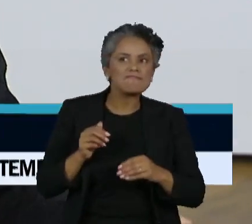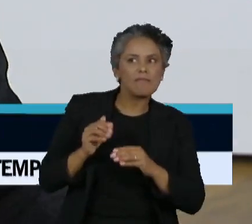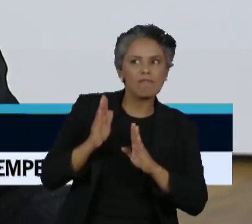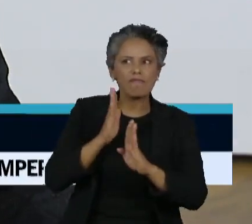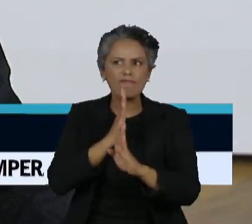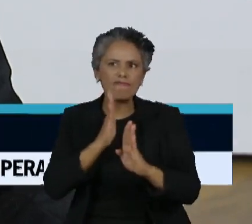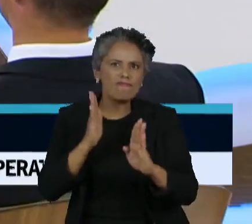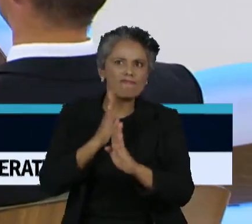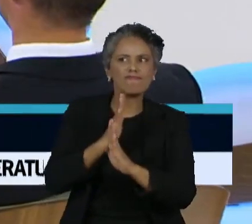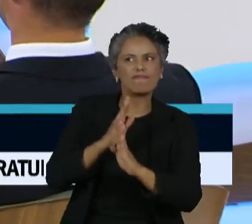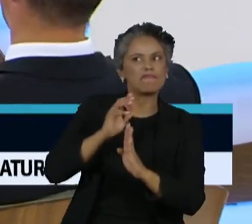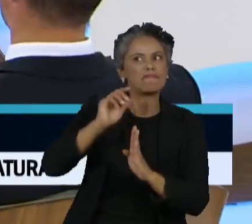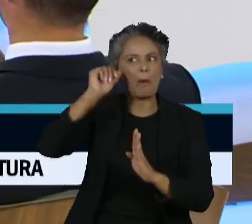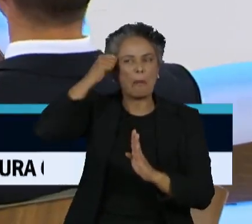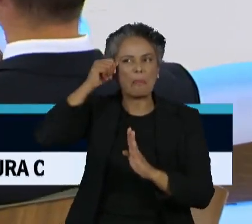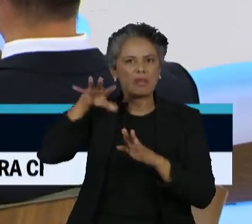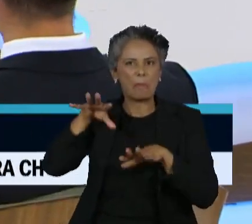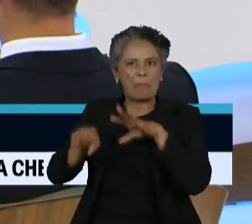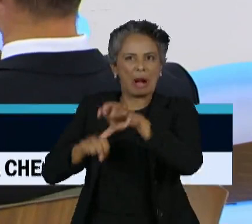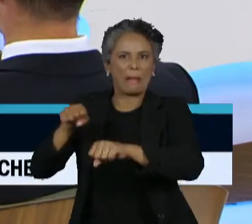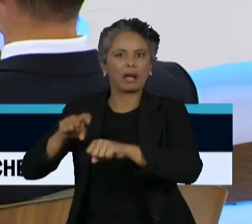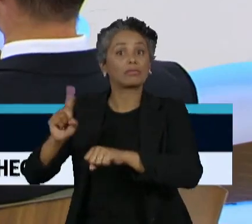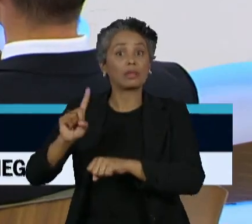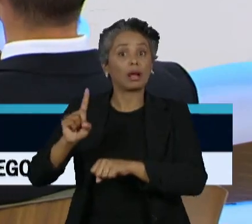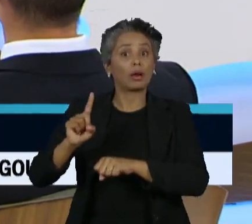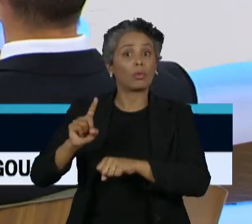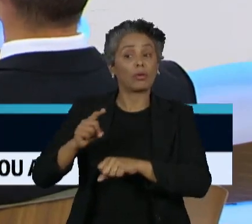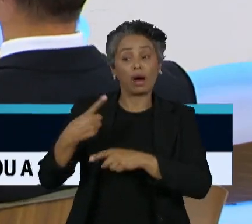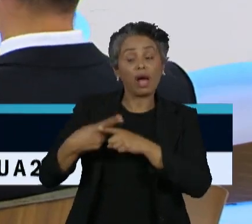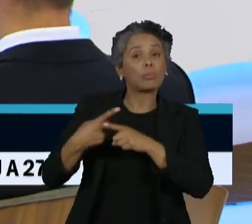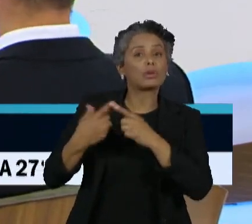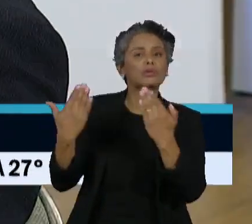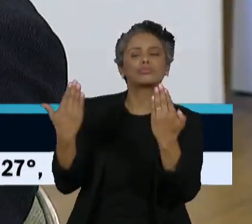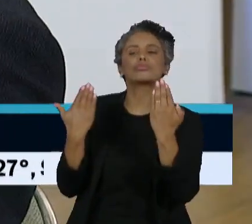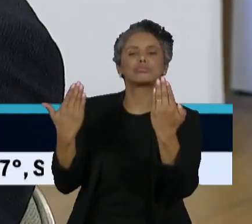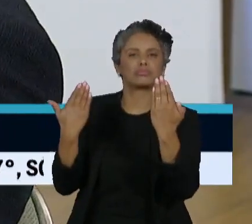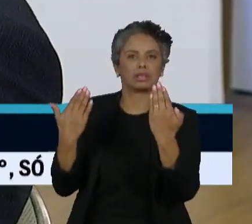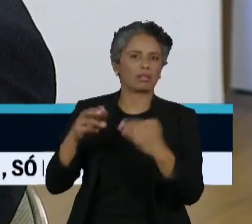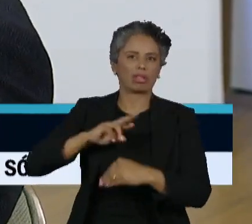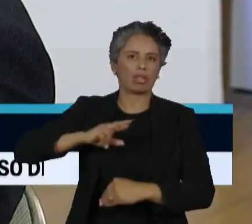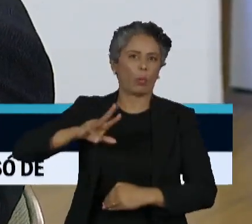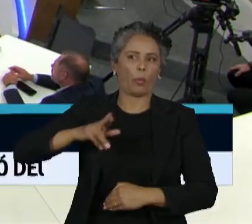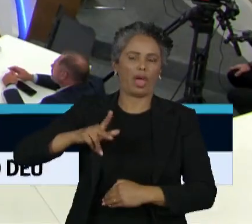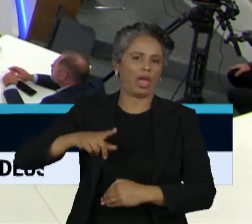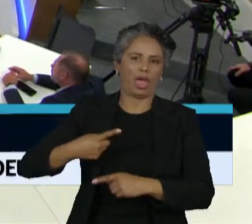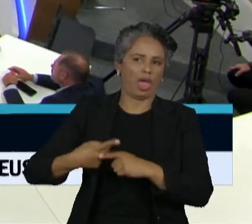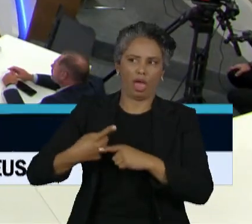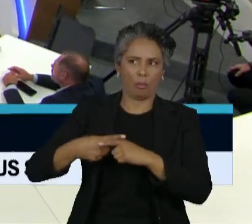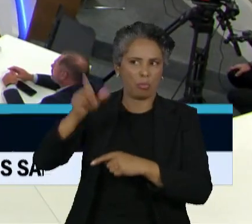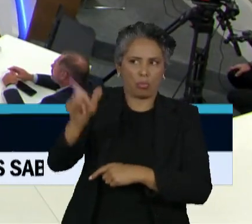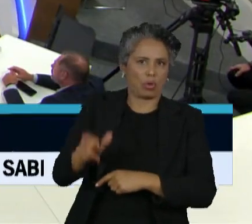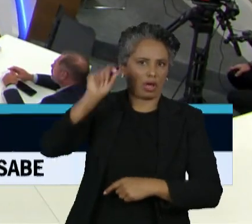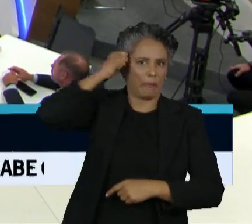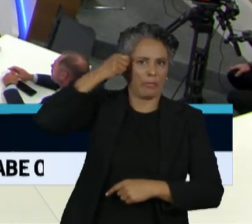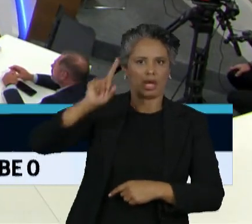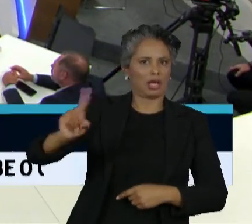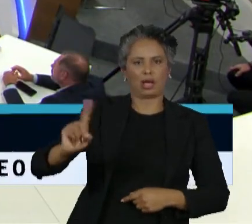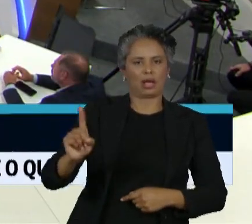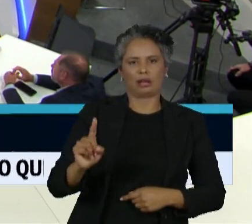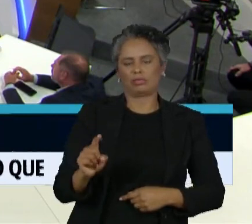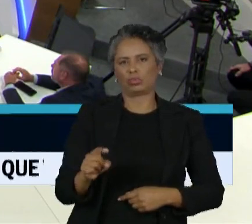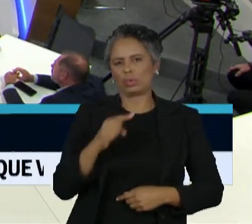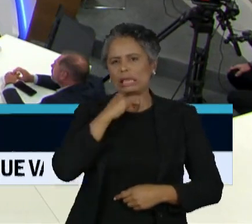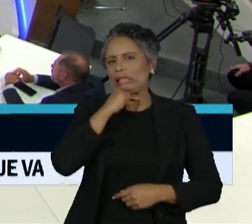indivíduos em atitude suspeita. Ela não aborda porque é negro. Não existe indivíduo suspeito. Existe sim uma preocupação. Ninguém é